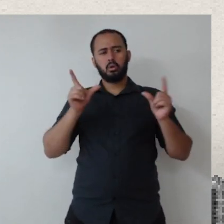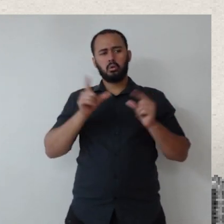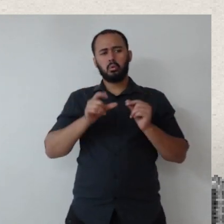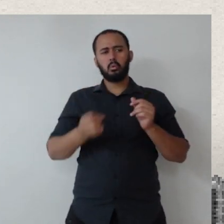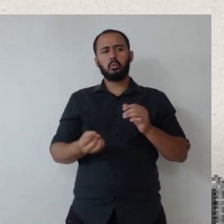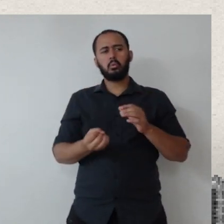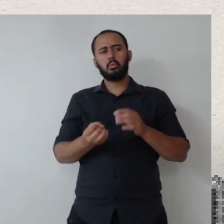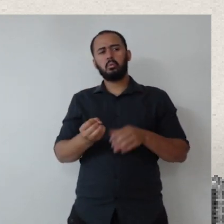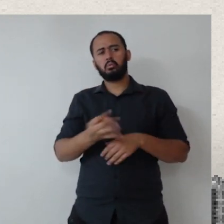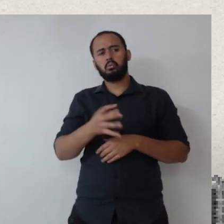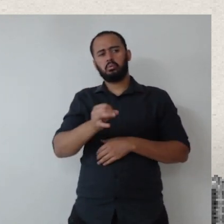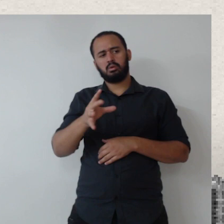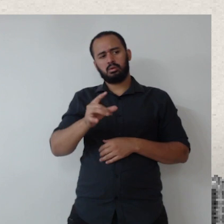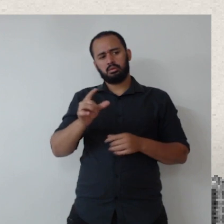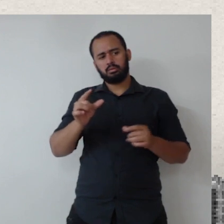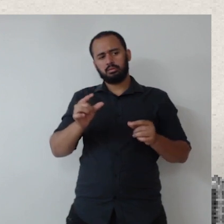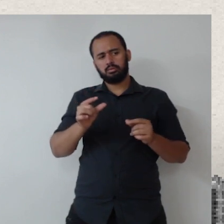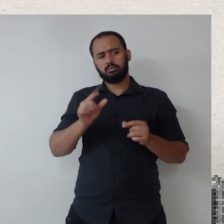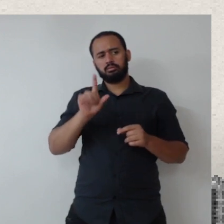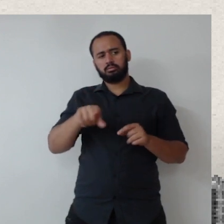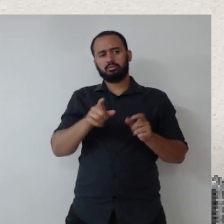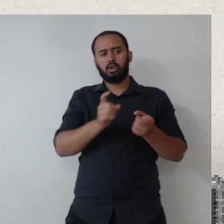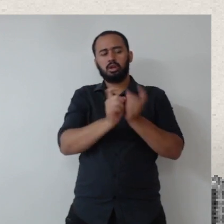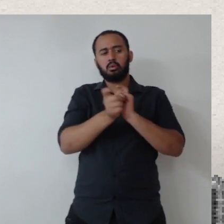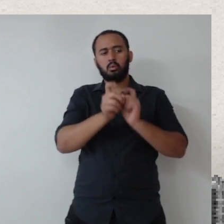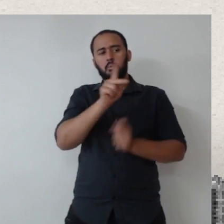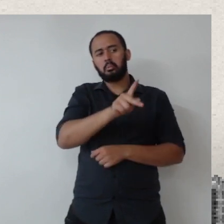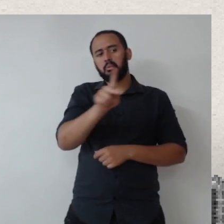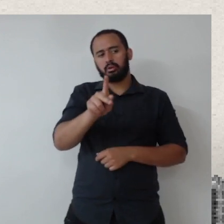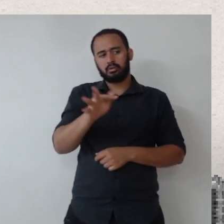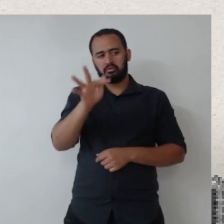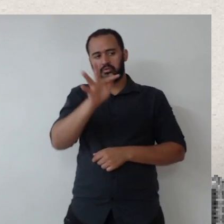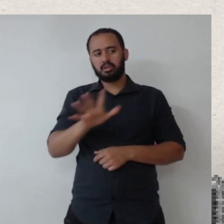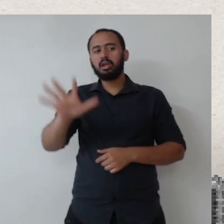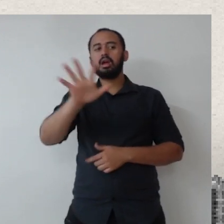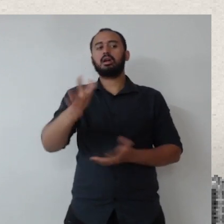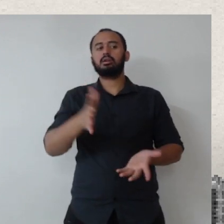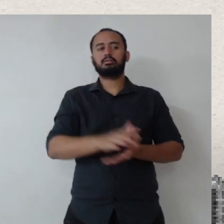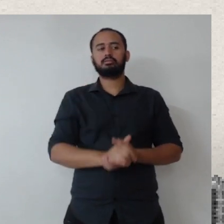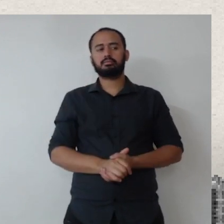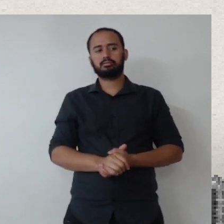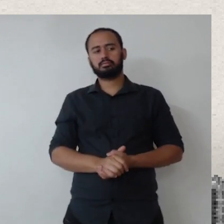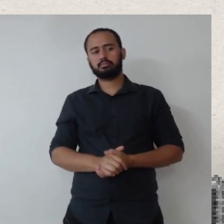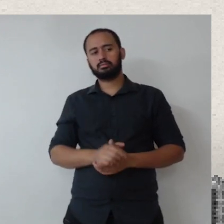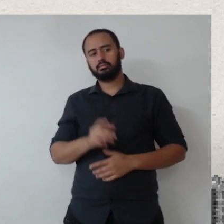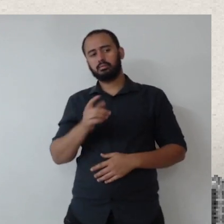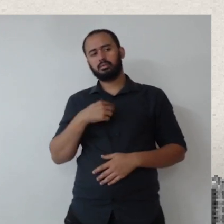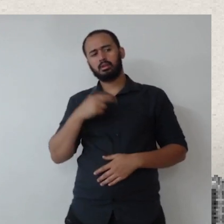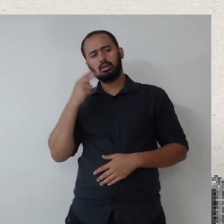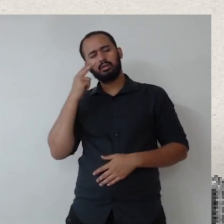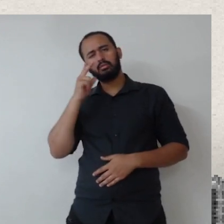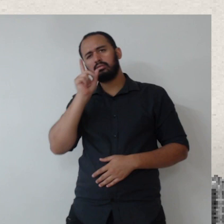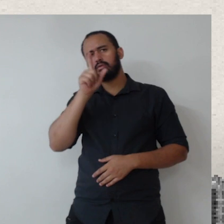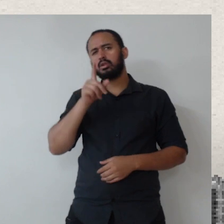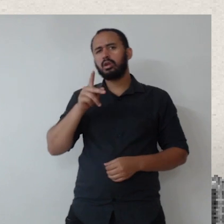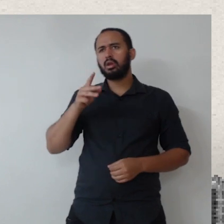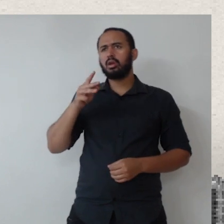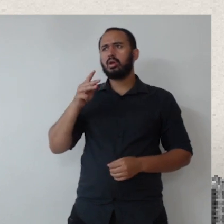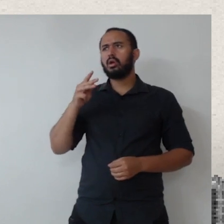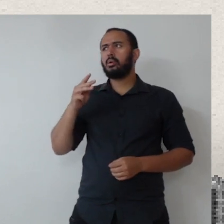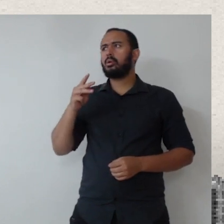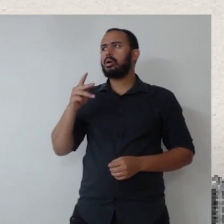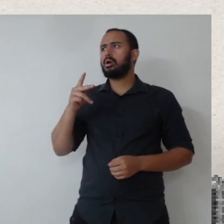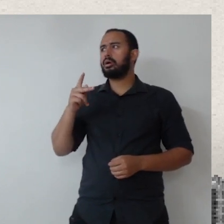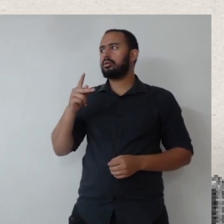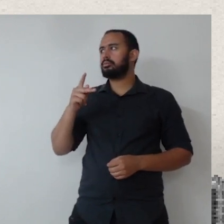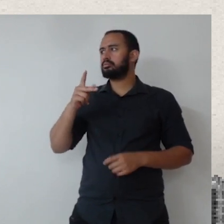aí de inovação considerável dentro da administração pública federal. Tem ali... Eu vi alguma coisa na prefeitura de Minas,